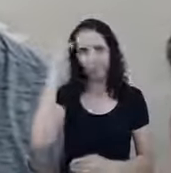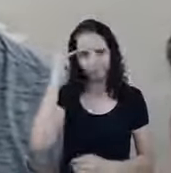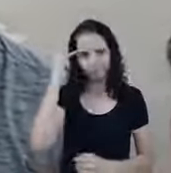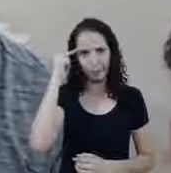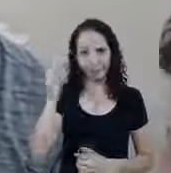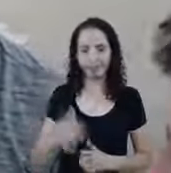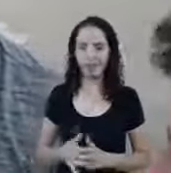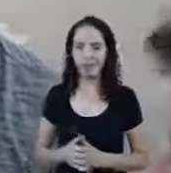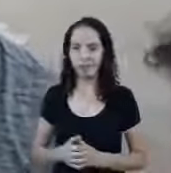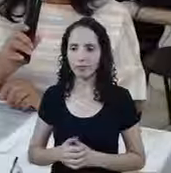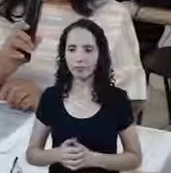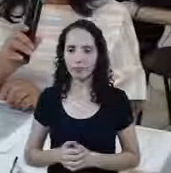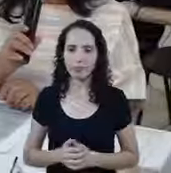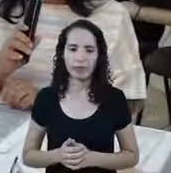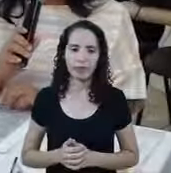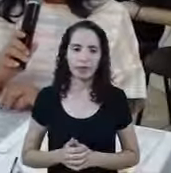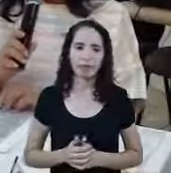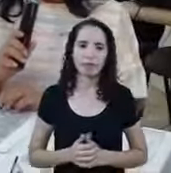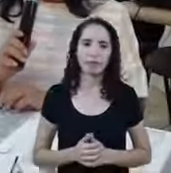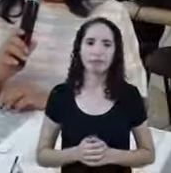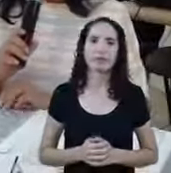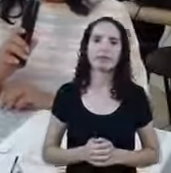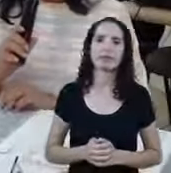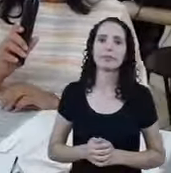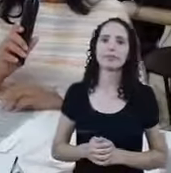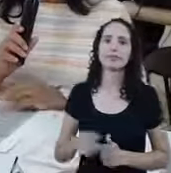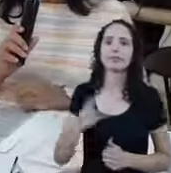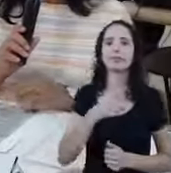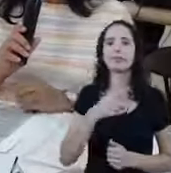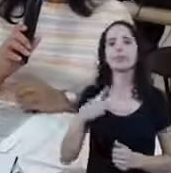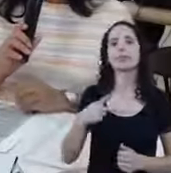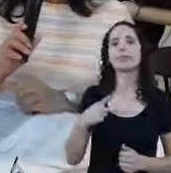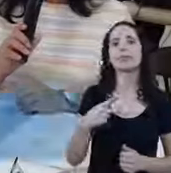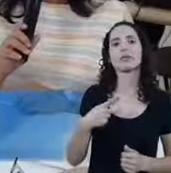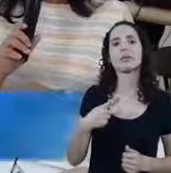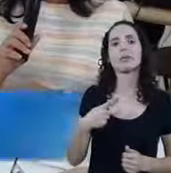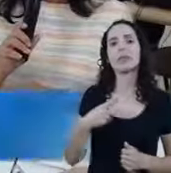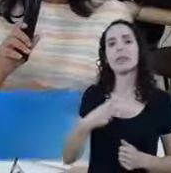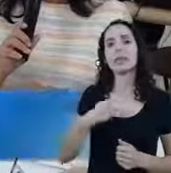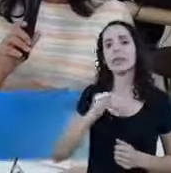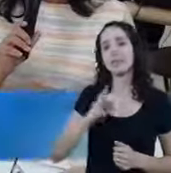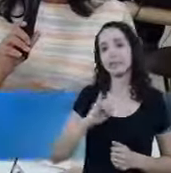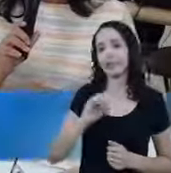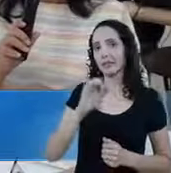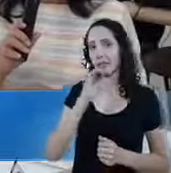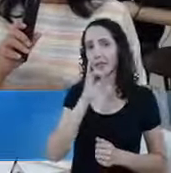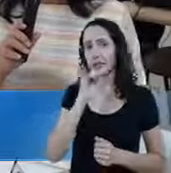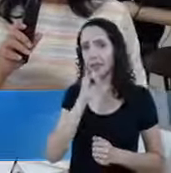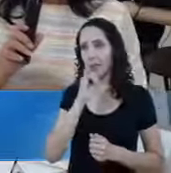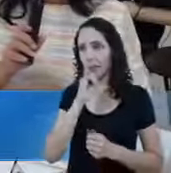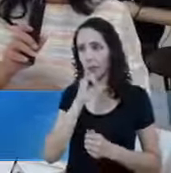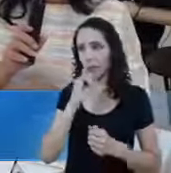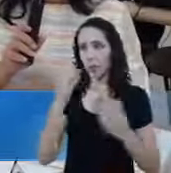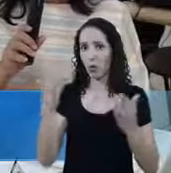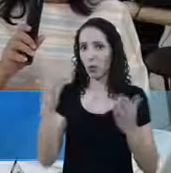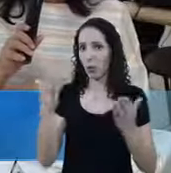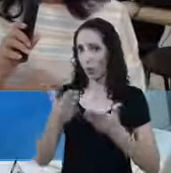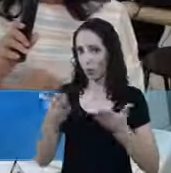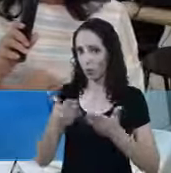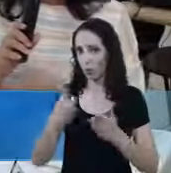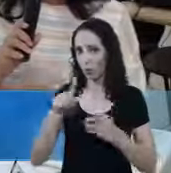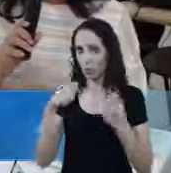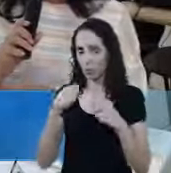justiça de Deus E mesmo porque Pastor Ricardo Se hoje Você deixa Você hoje Não é um necessitado Em primeira instância